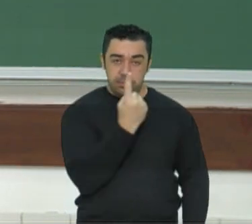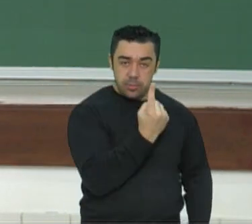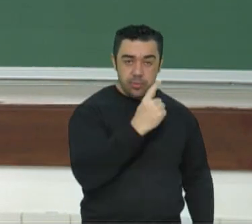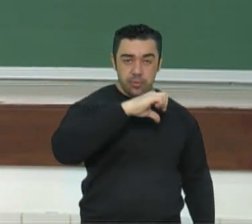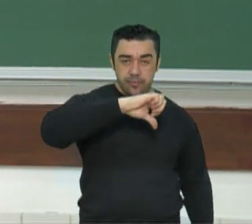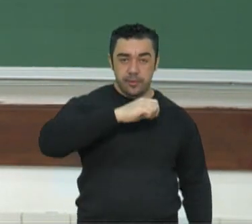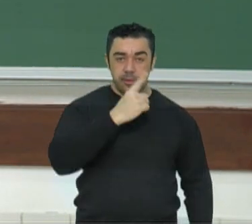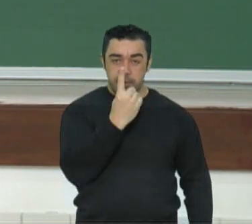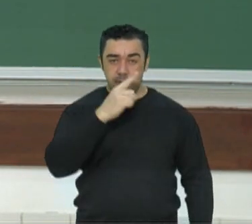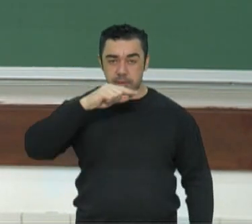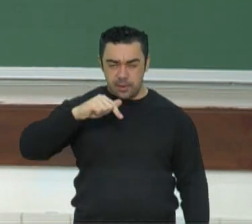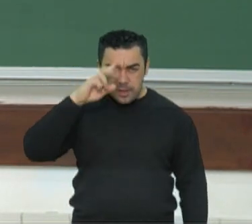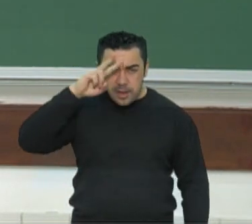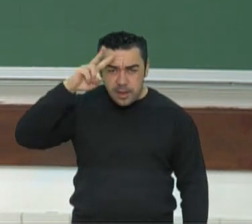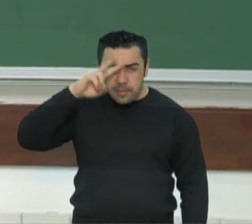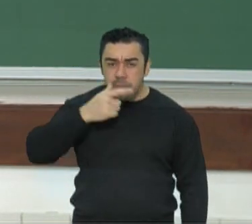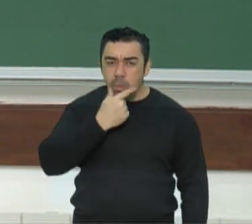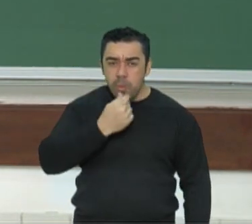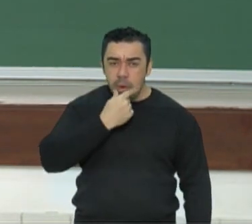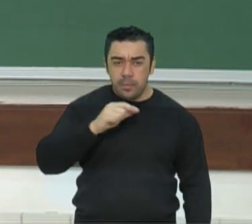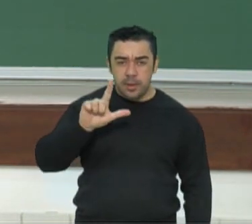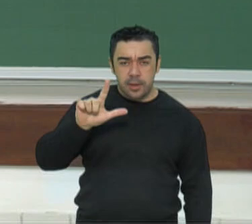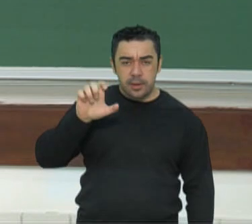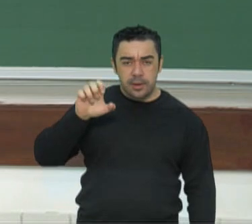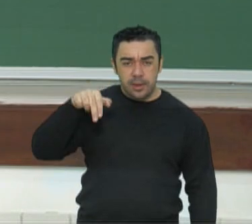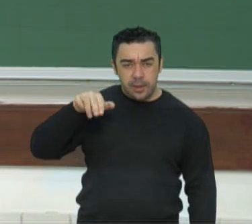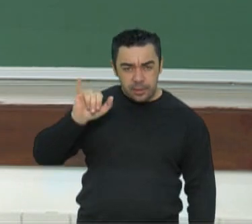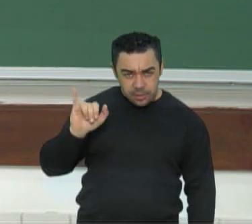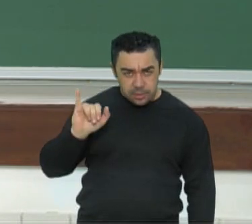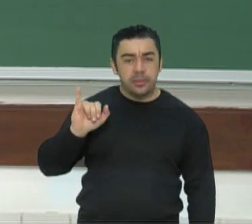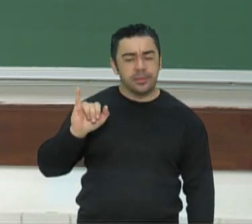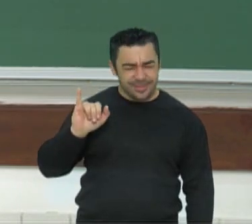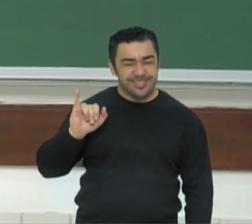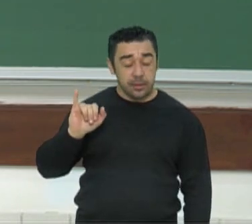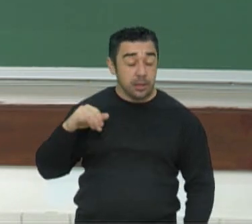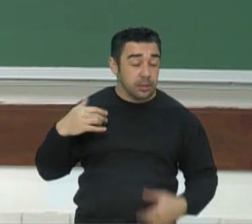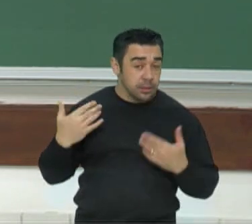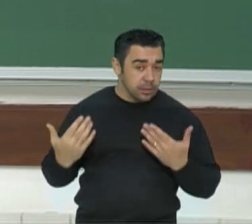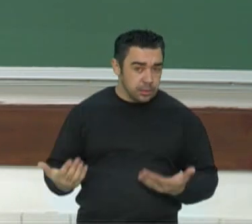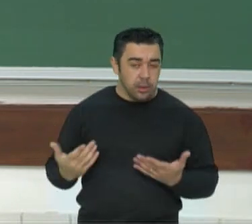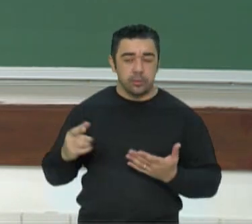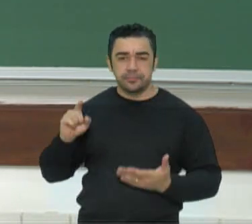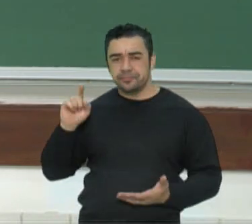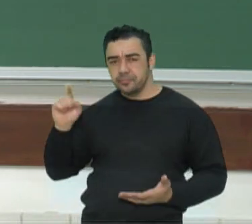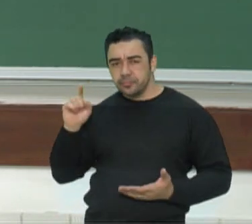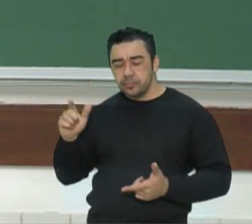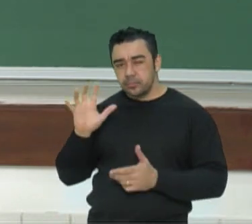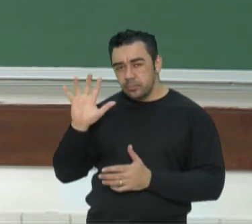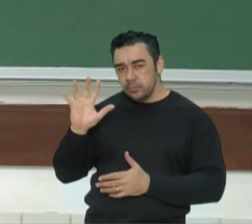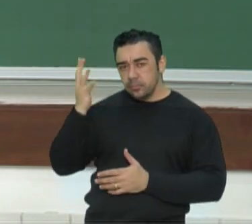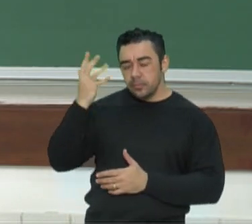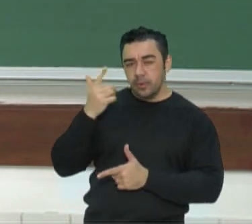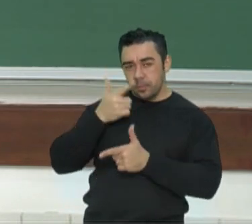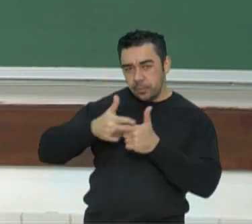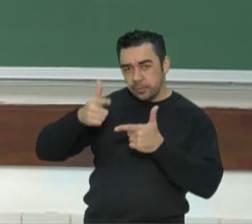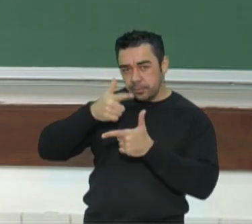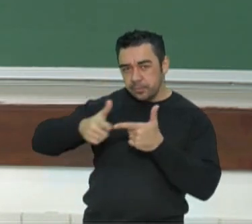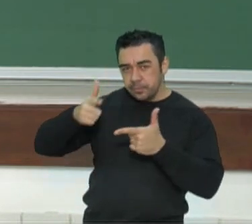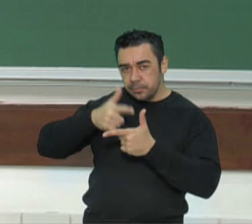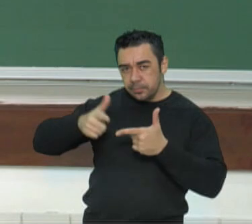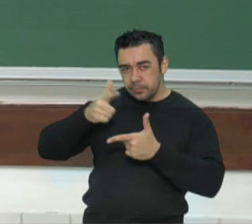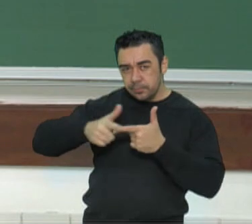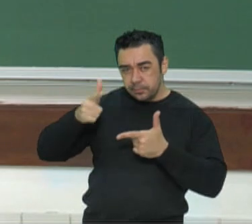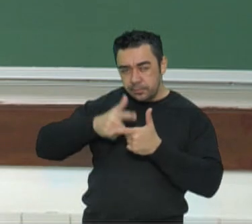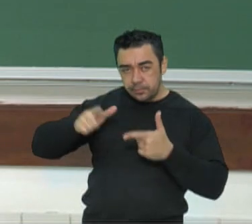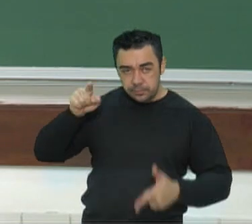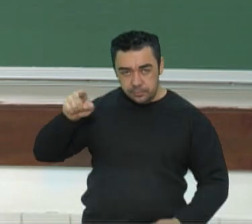liderada lá pelo Lênin, lembra? Então, havia esse temor. Exatamente nesse cenário de descontentamento popular, de